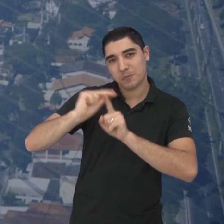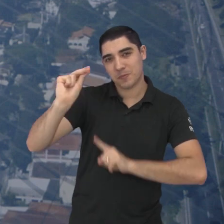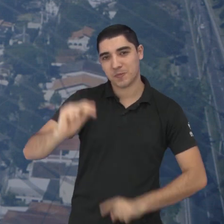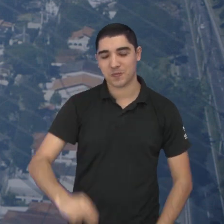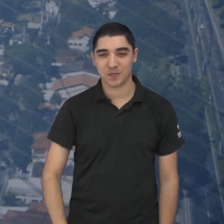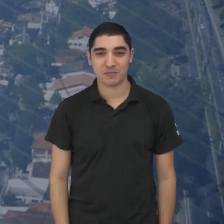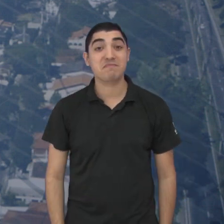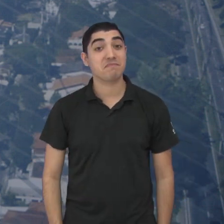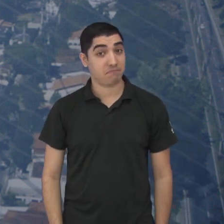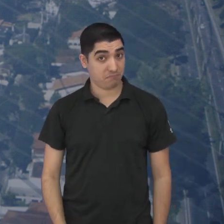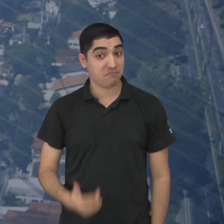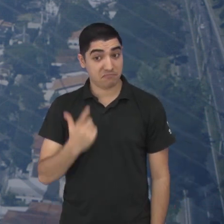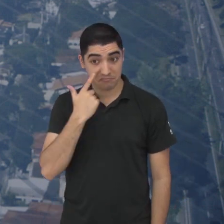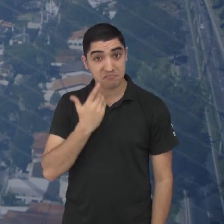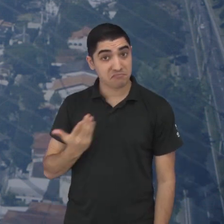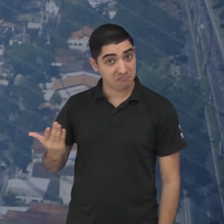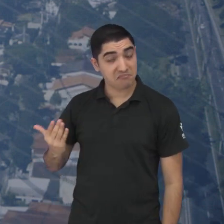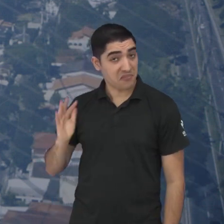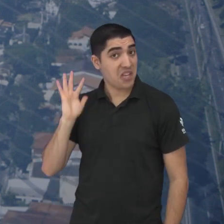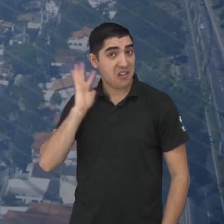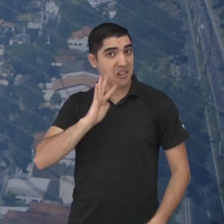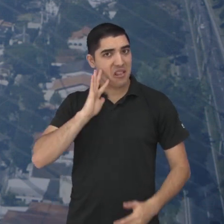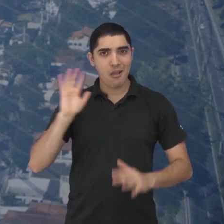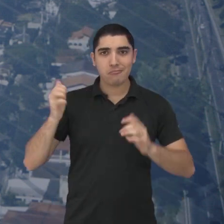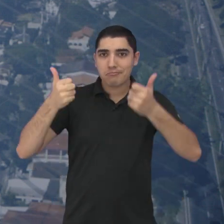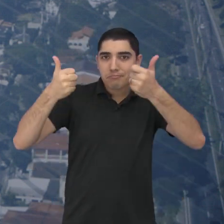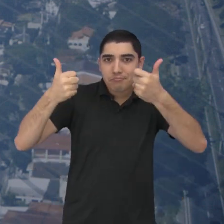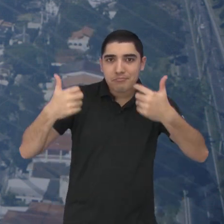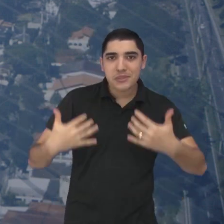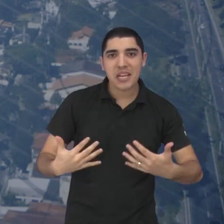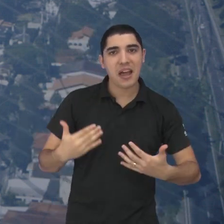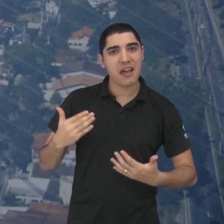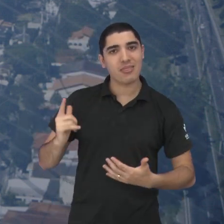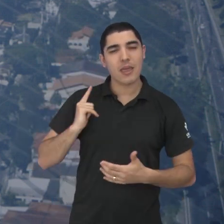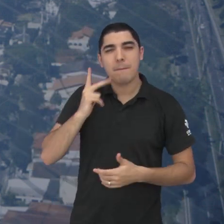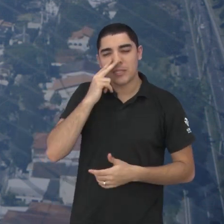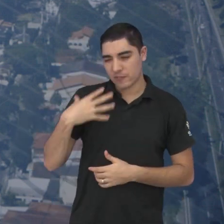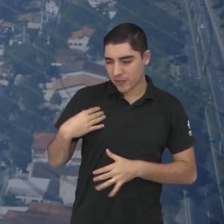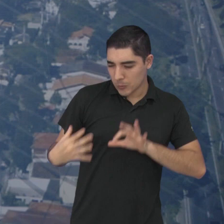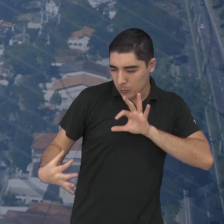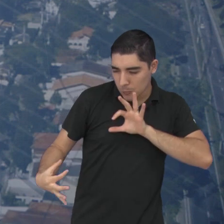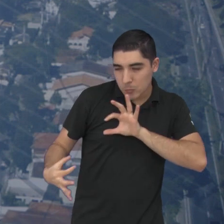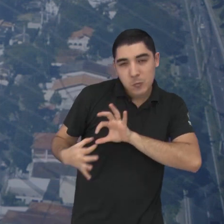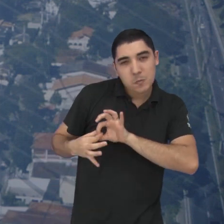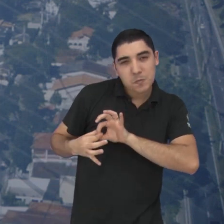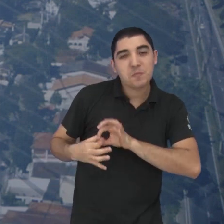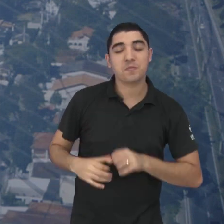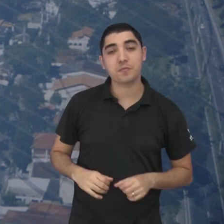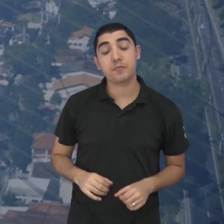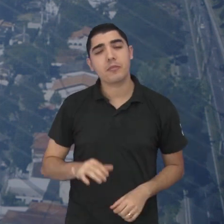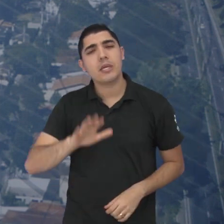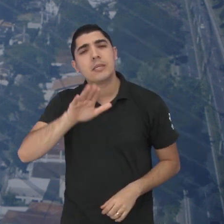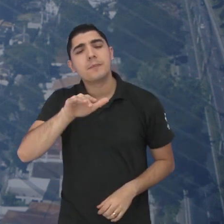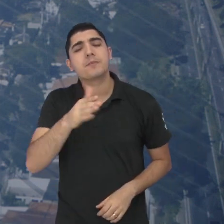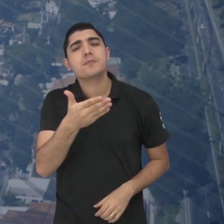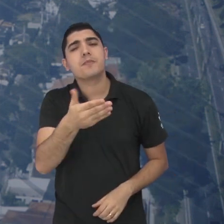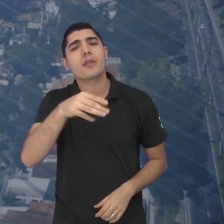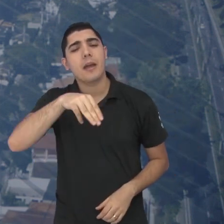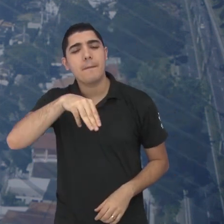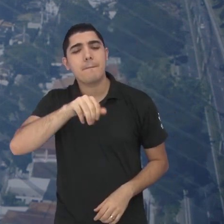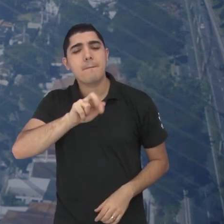Tá aí. Legal ela falar essa conexão, né? E, Marina, rapidinho para a gente